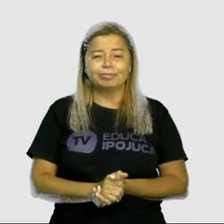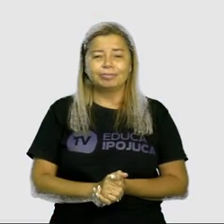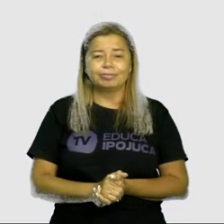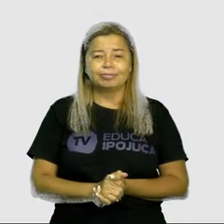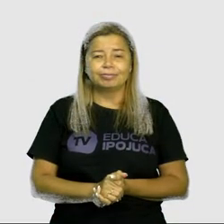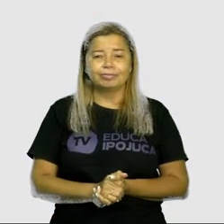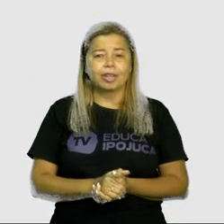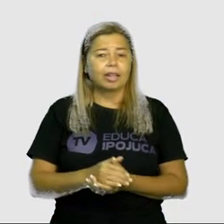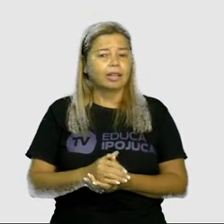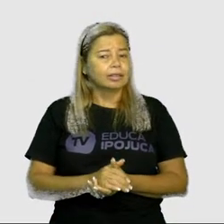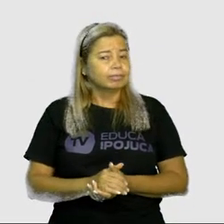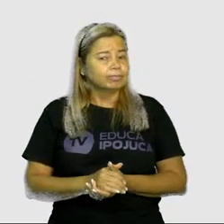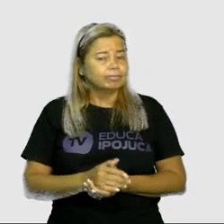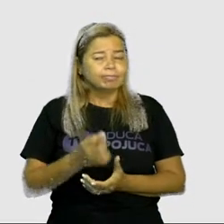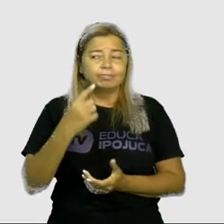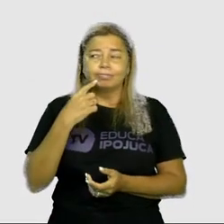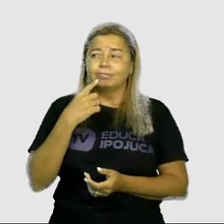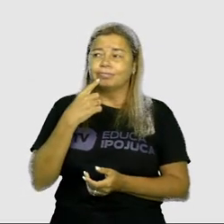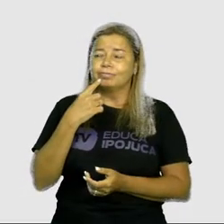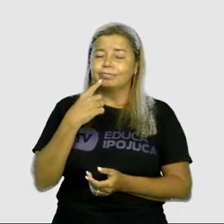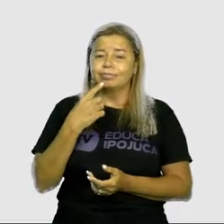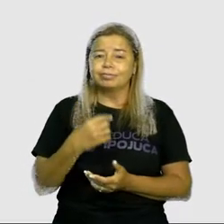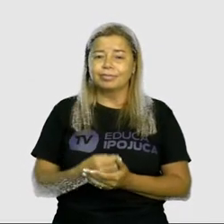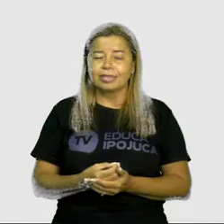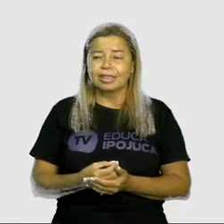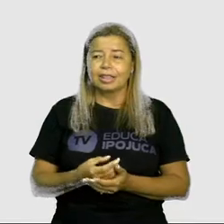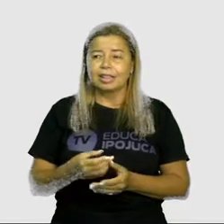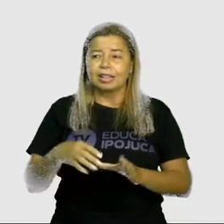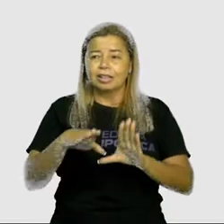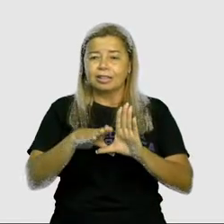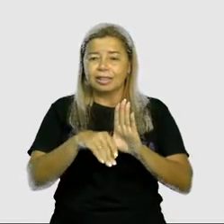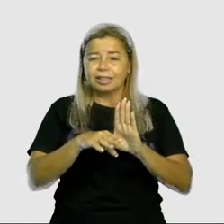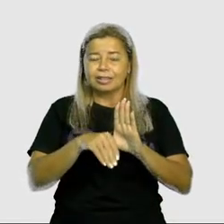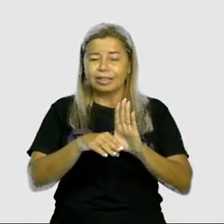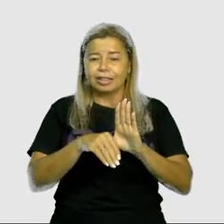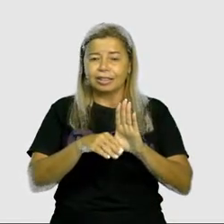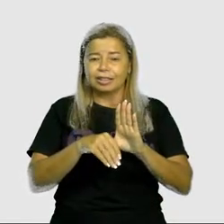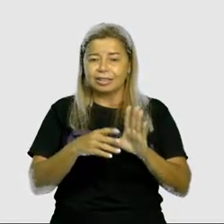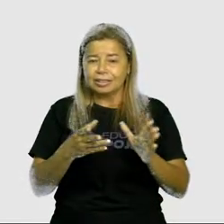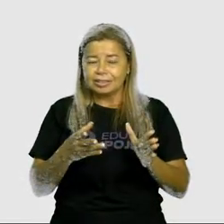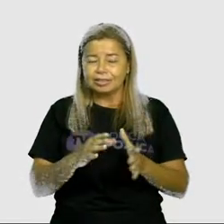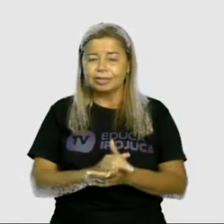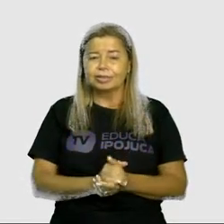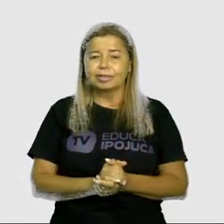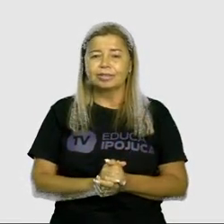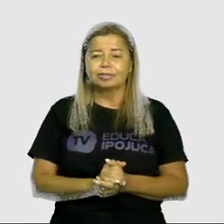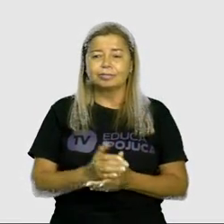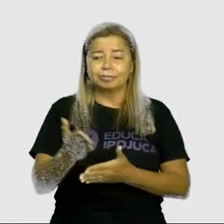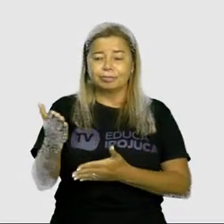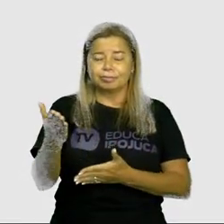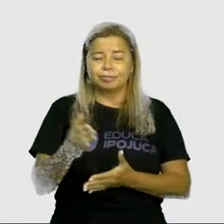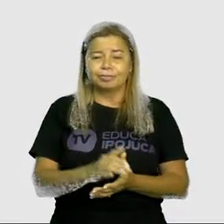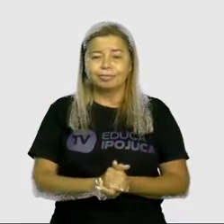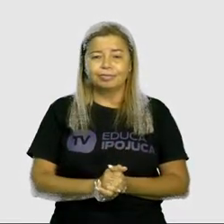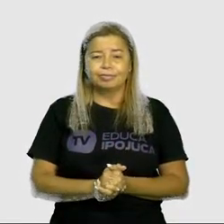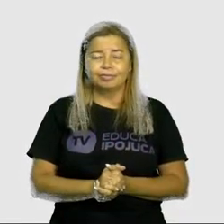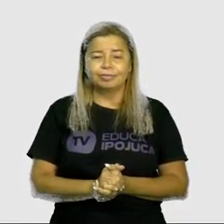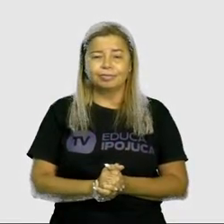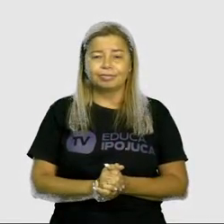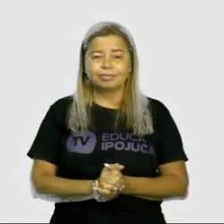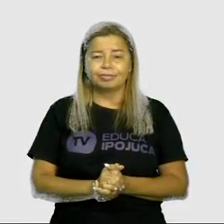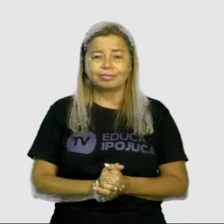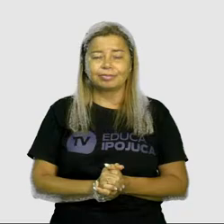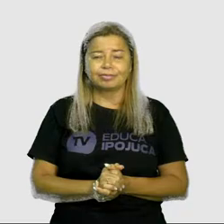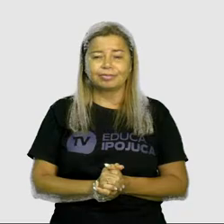Eita, olha o sapo dentro do saco, o saco com o sapo dentro, o